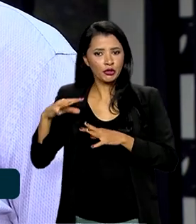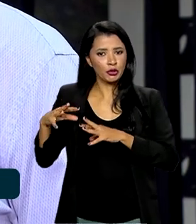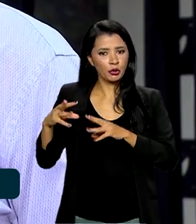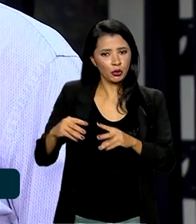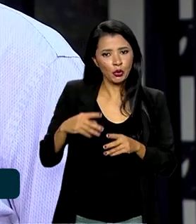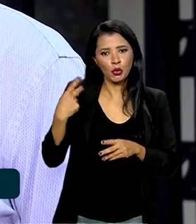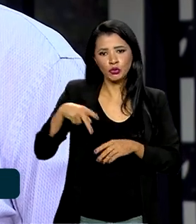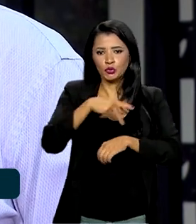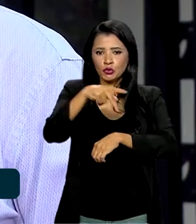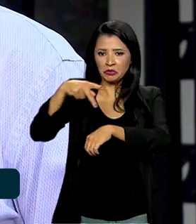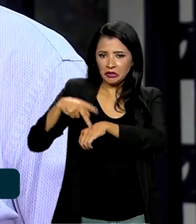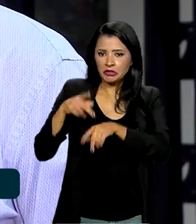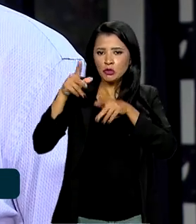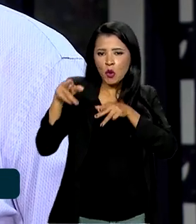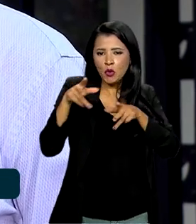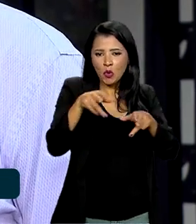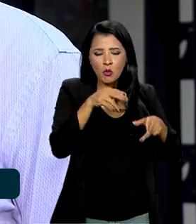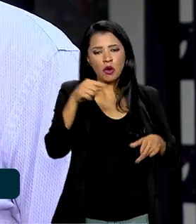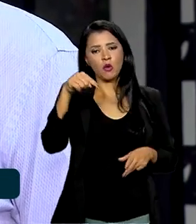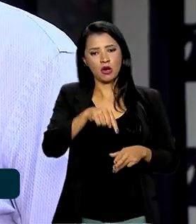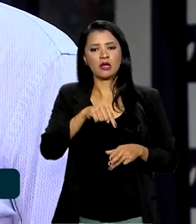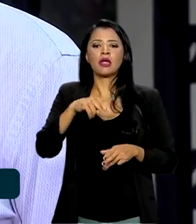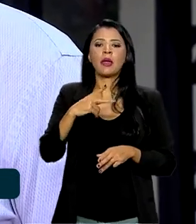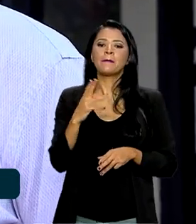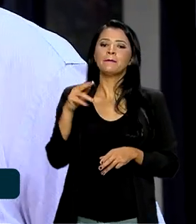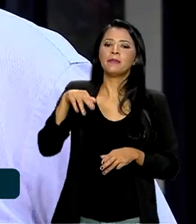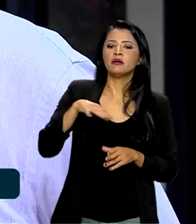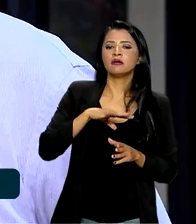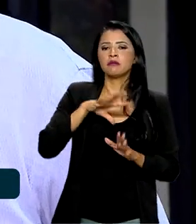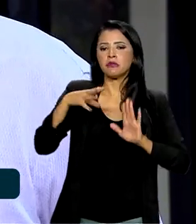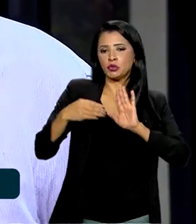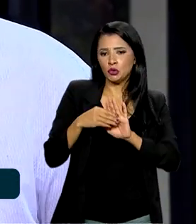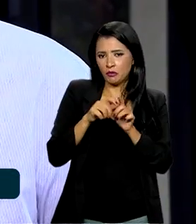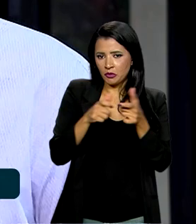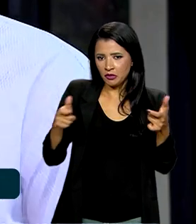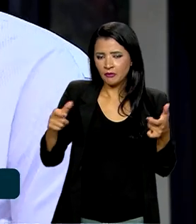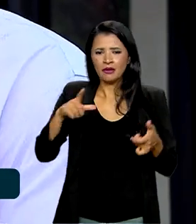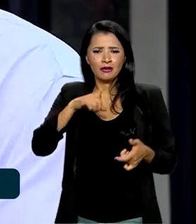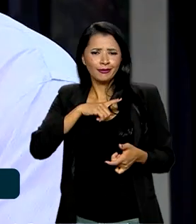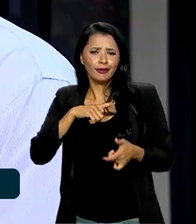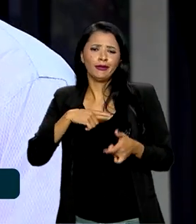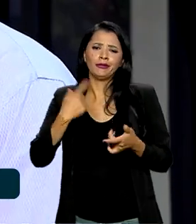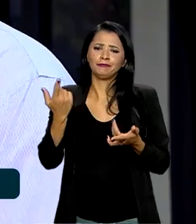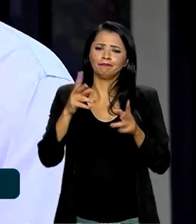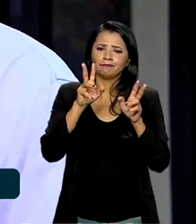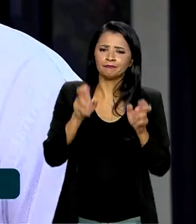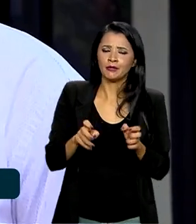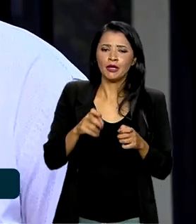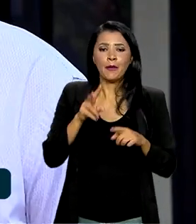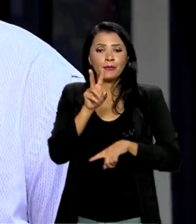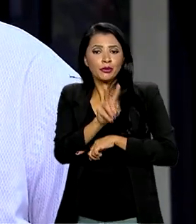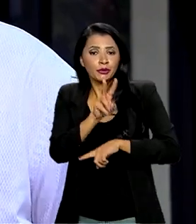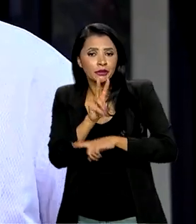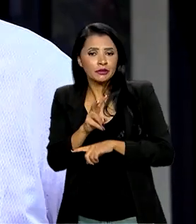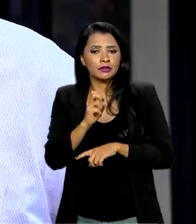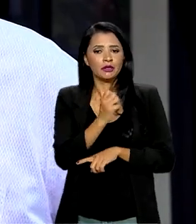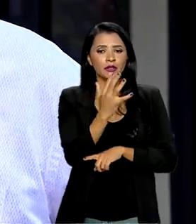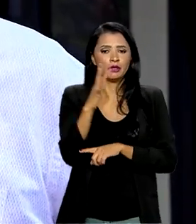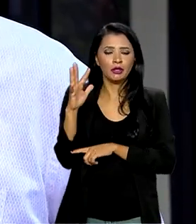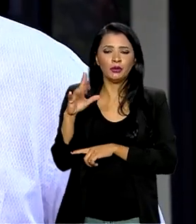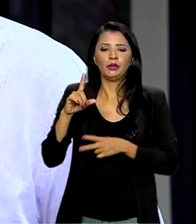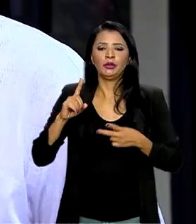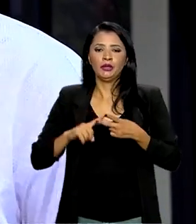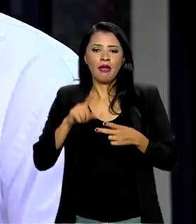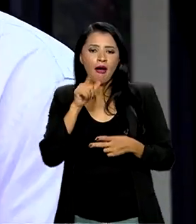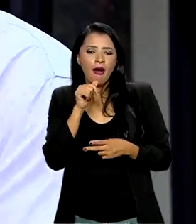países aqui da Pan-Amazônia, ou pelo menos da maioria deles? Tem demandas de proteção à floresta, tem demandas sobre